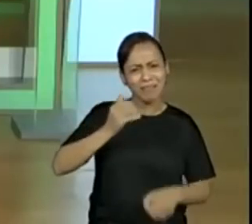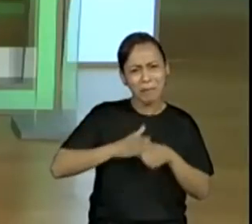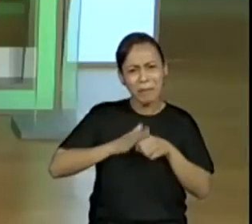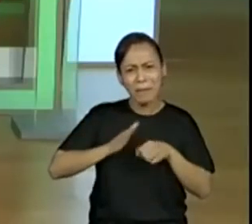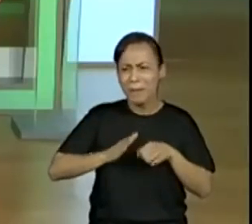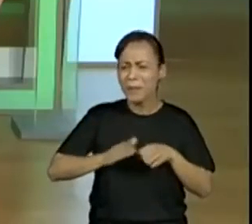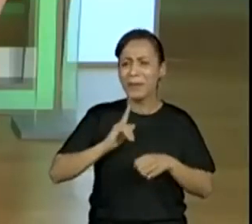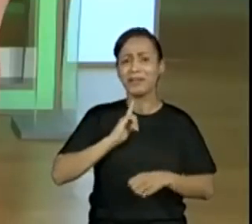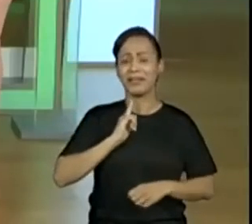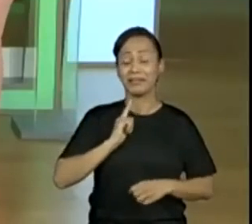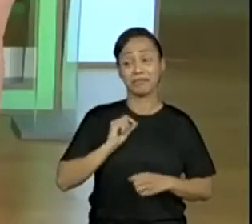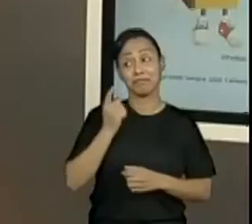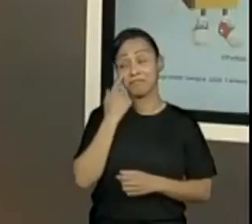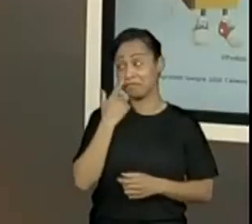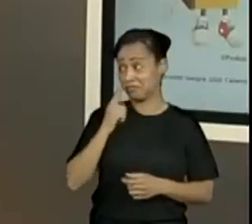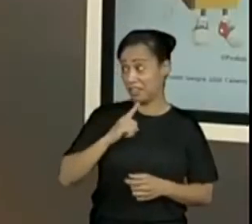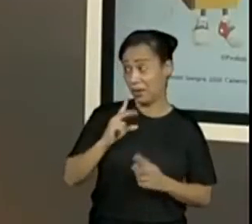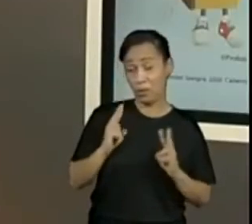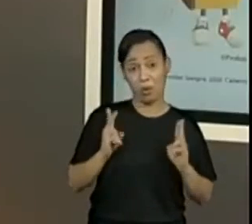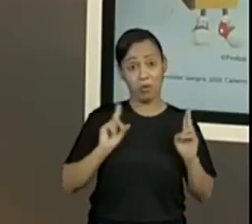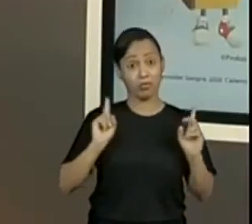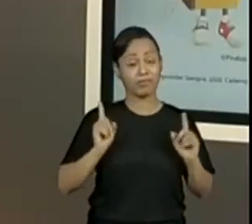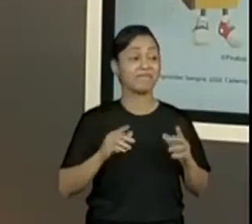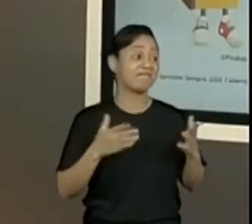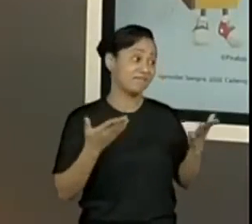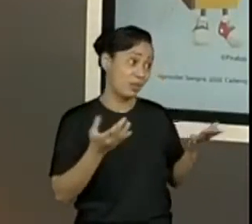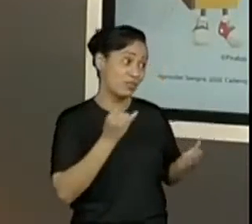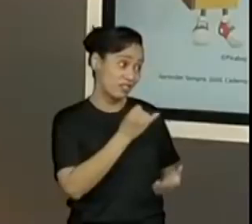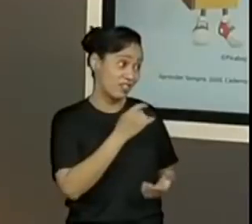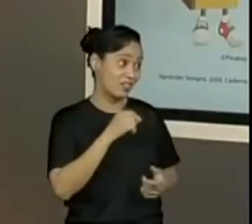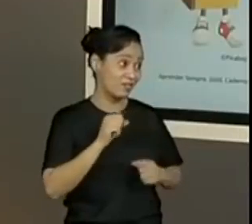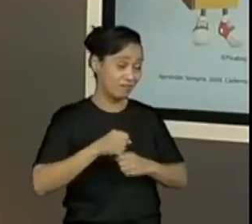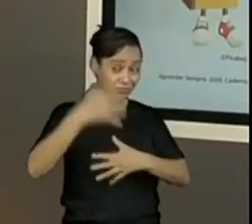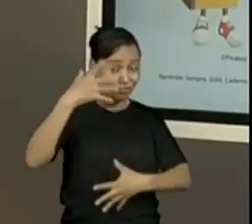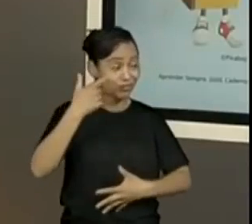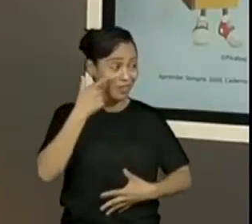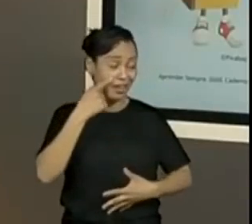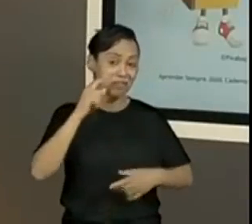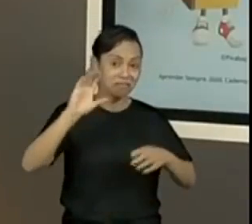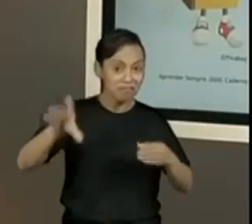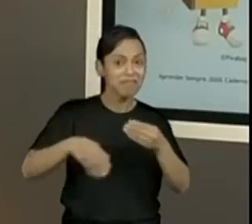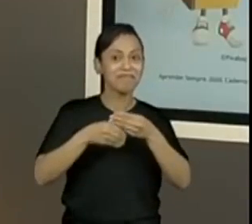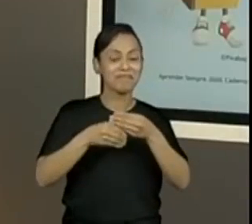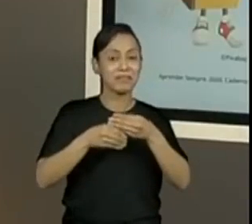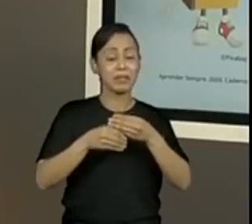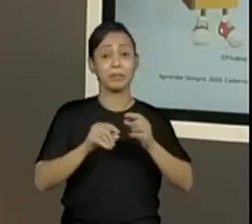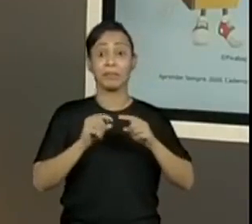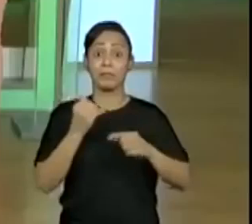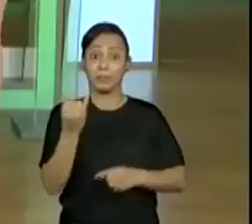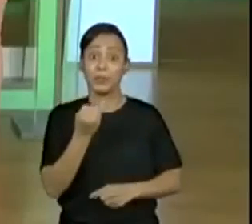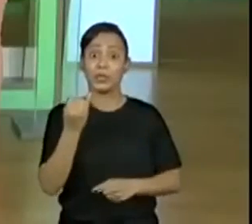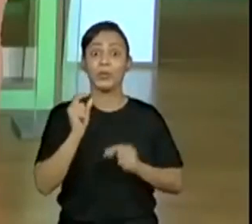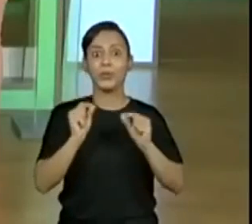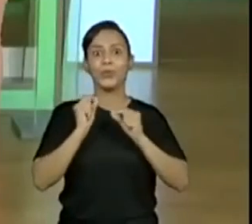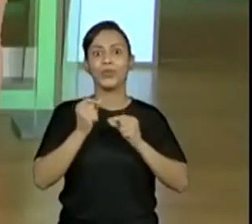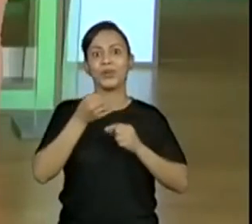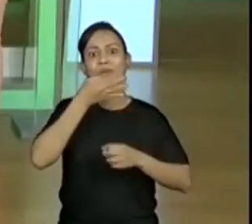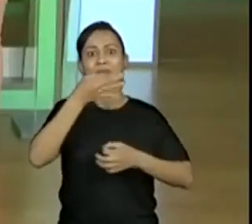sei, professora. Mas se não aparecer, a gente pode trazer de contribuição. Isso é muito gostoso. Porque daí a gente vai poder fazer,